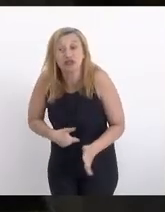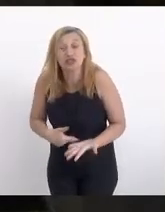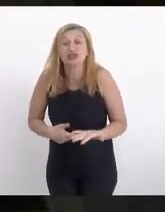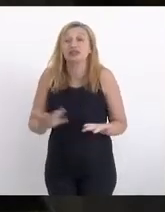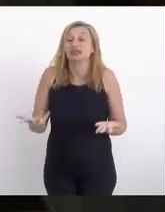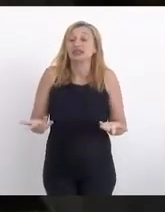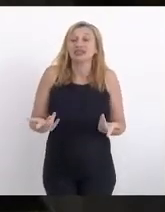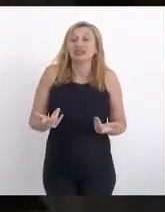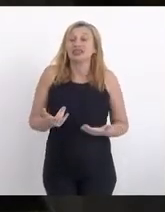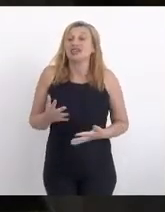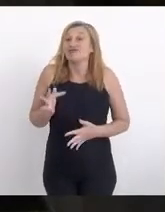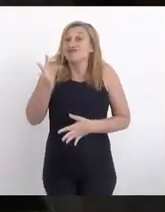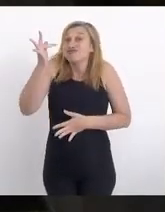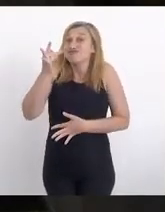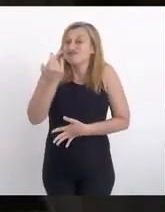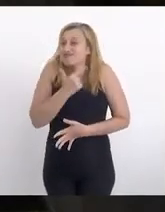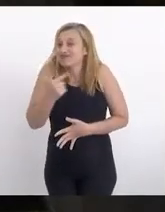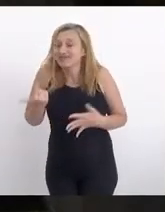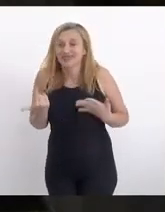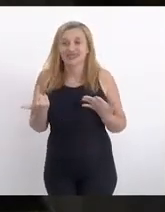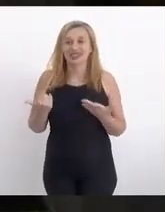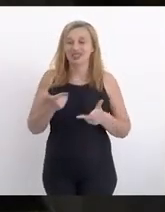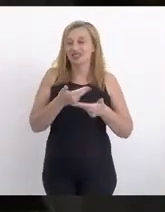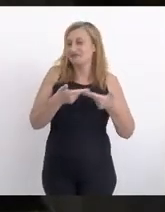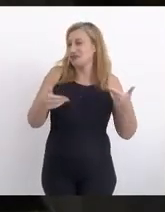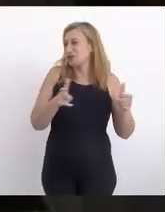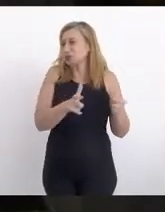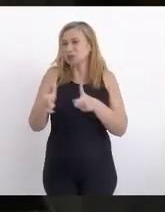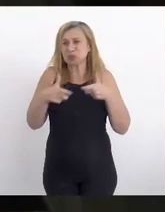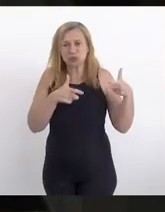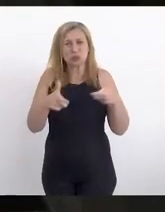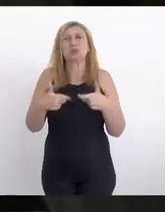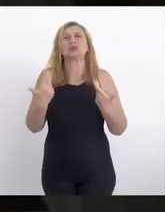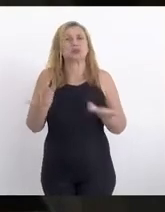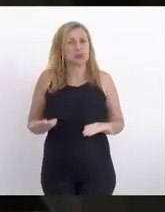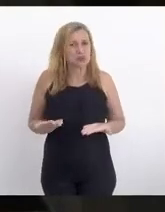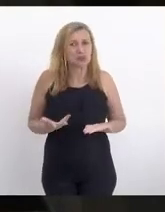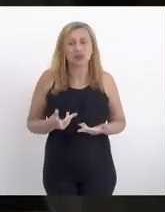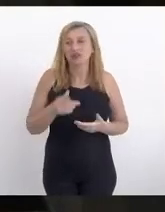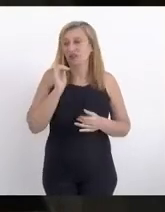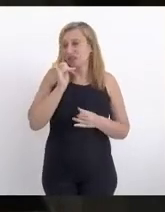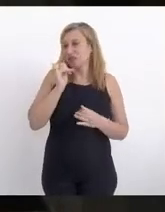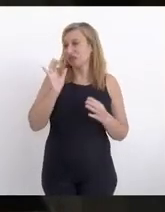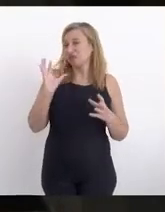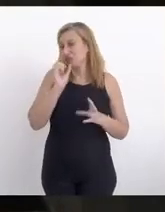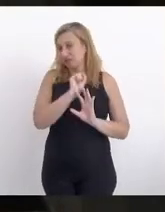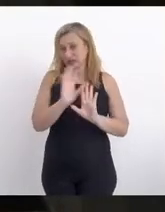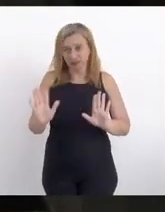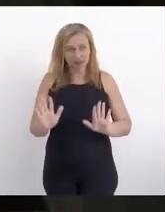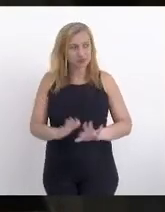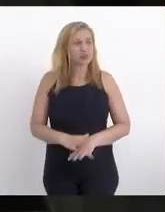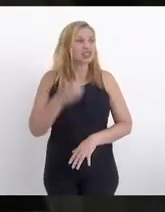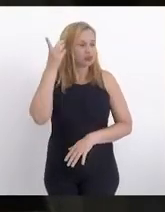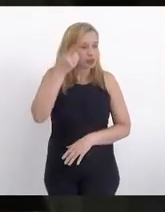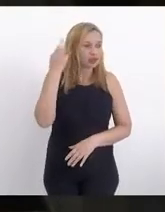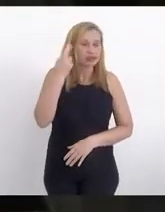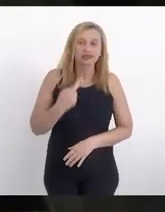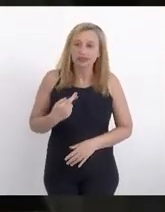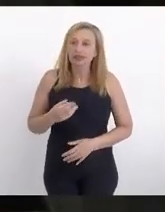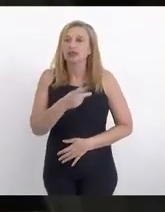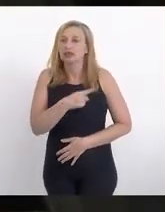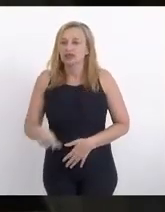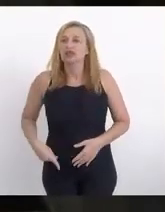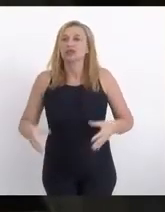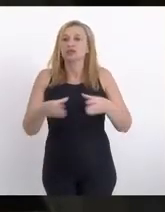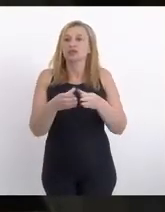perspectivas e em vários lugares, a comissão andou por vários lugares, eu não vou aqui fazer um relato muito preciso, porque a deputada Renata Souza é presidente da